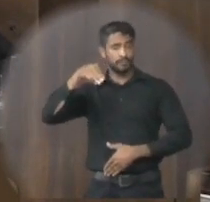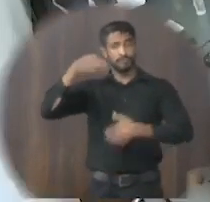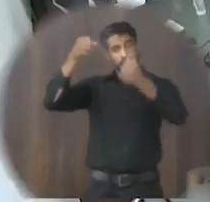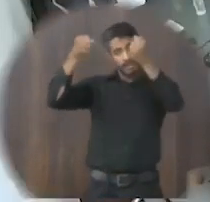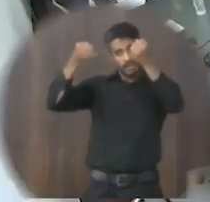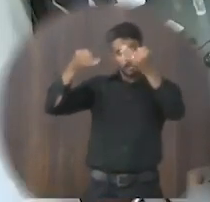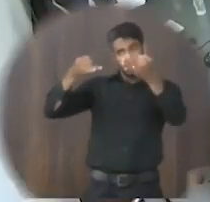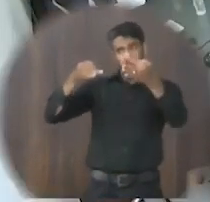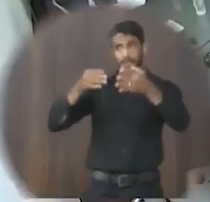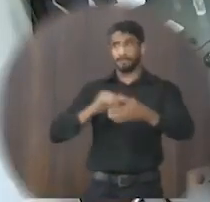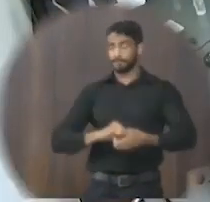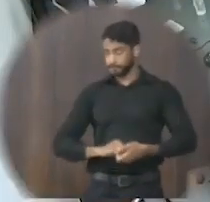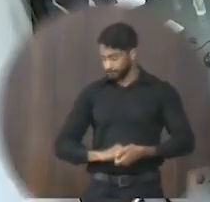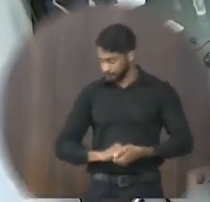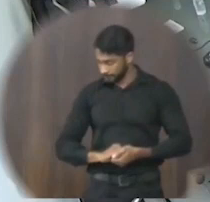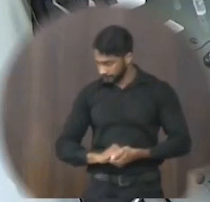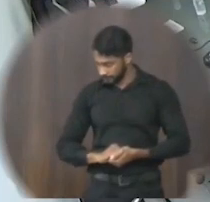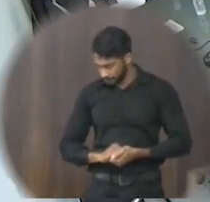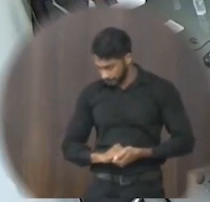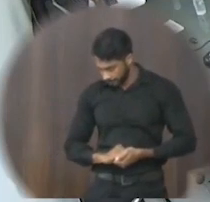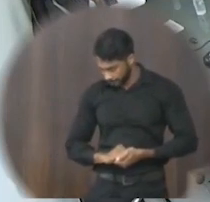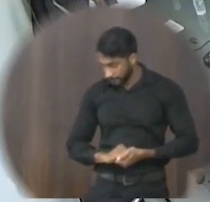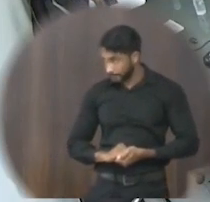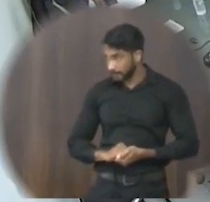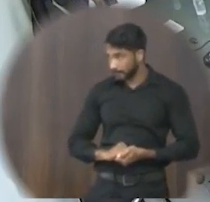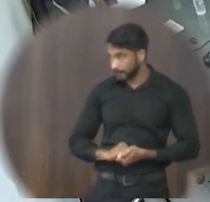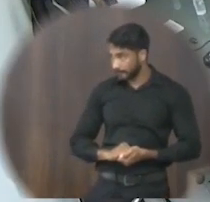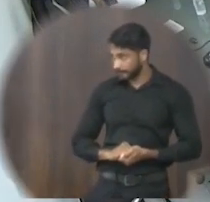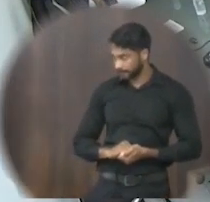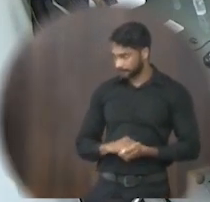O senhor